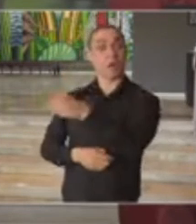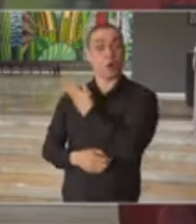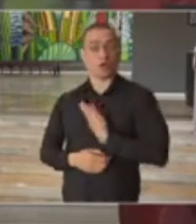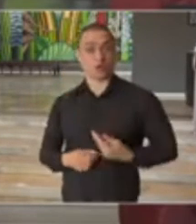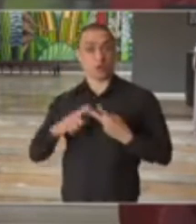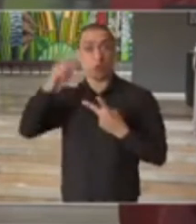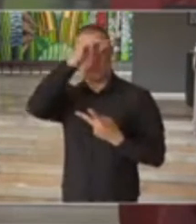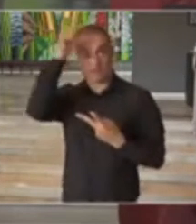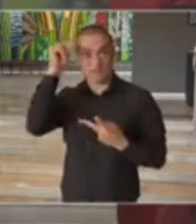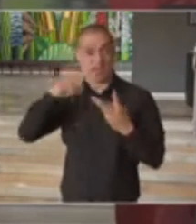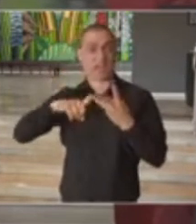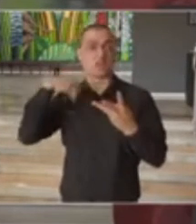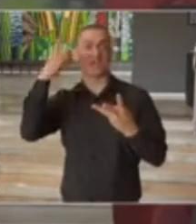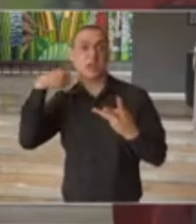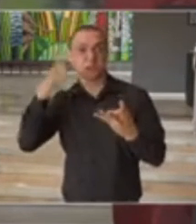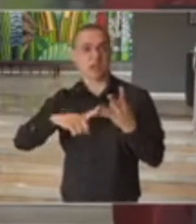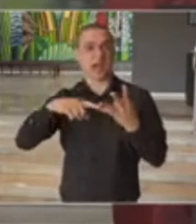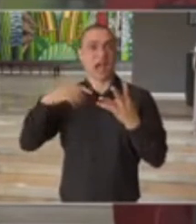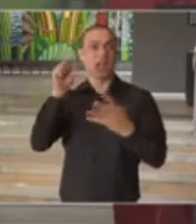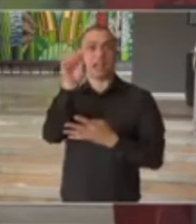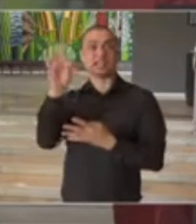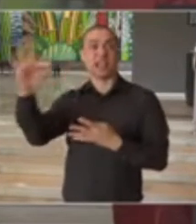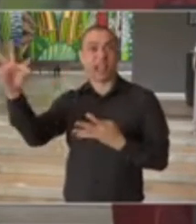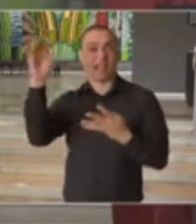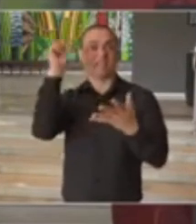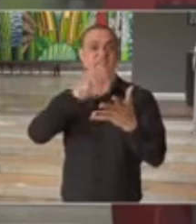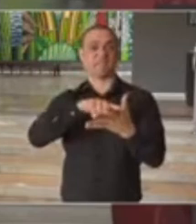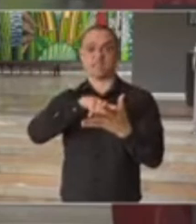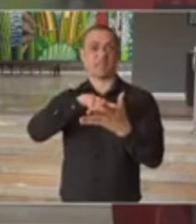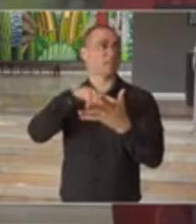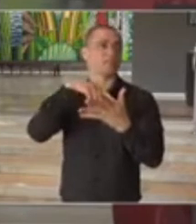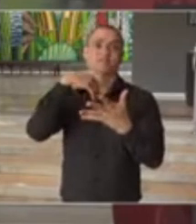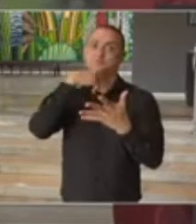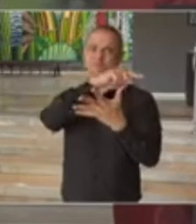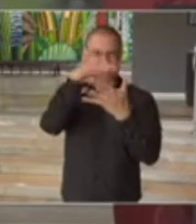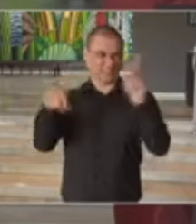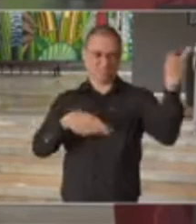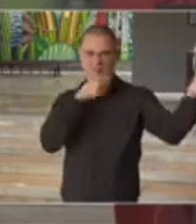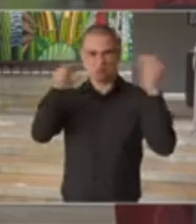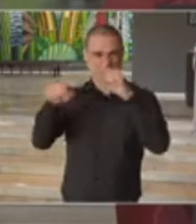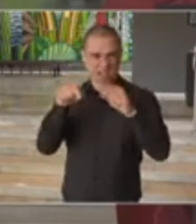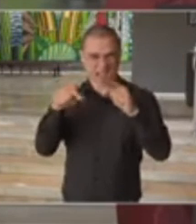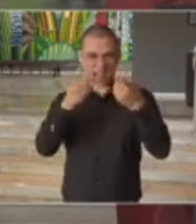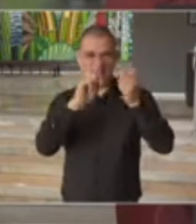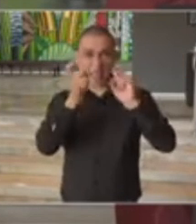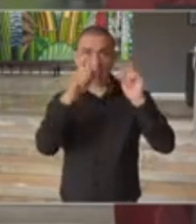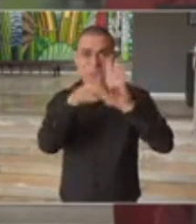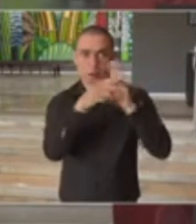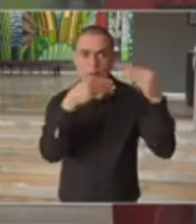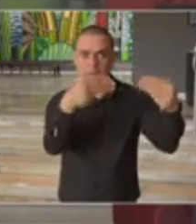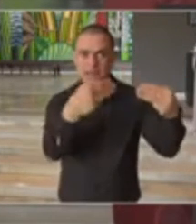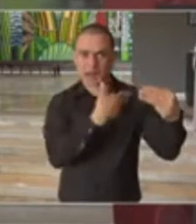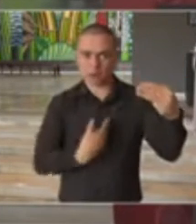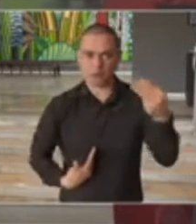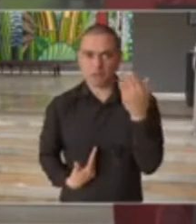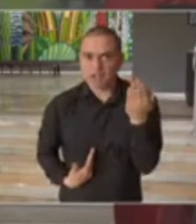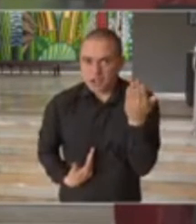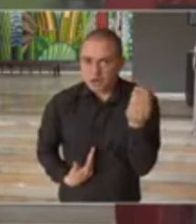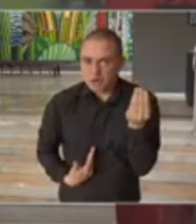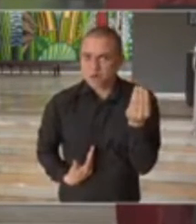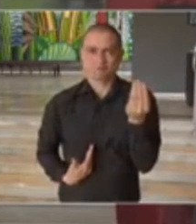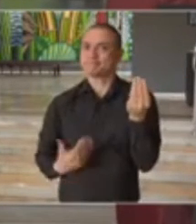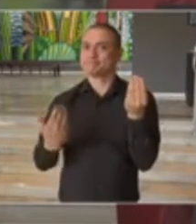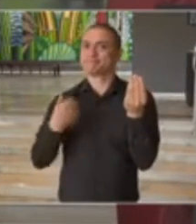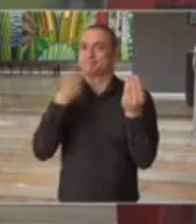prefeitos, parlamentares, Supremo Tribunal Federal, não é exatamente o que se espera de um governo, e, sobretudo,